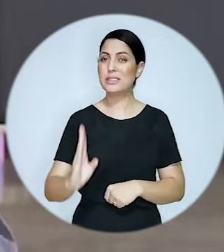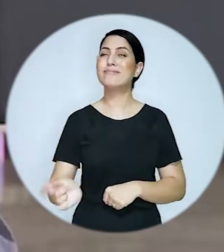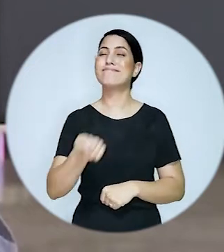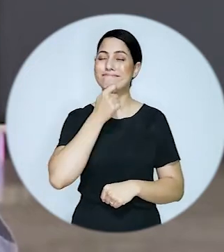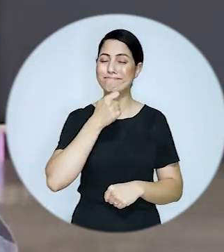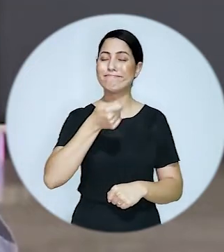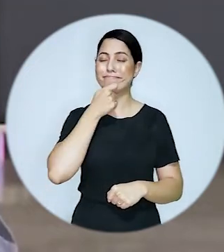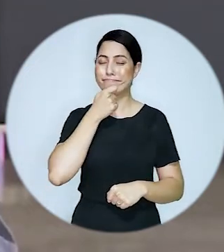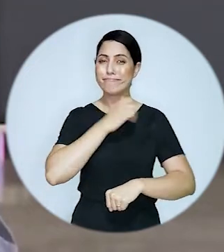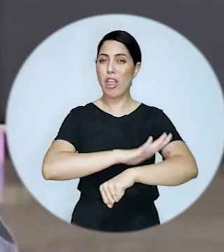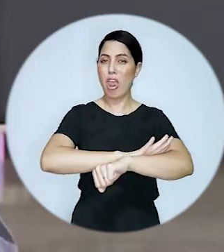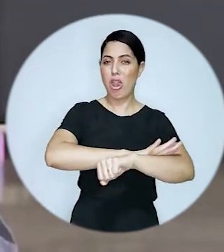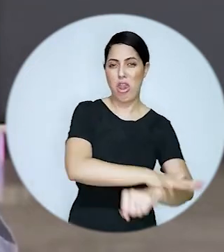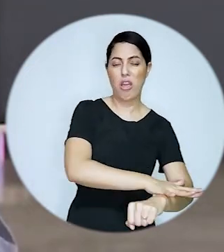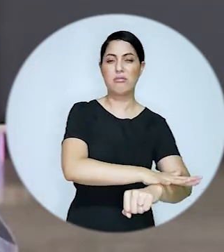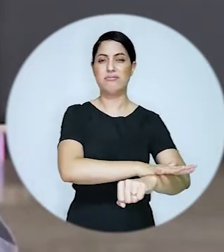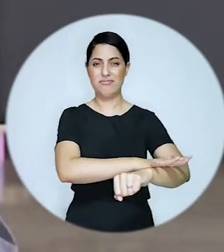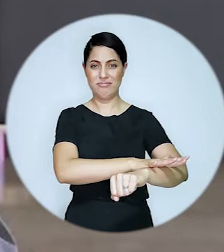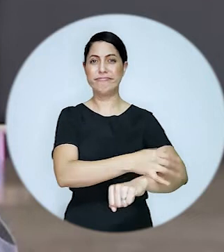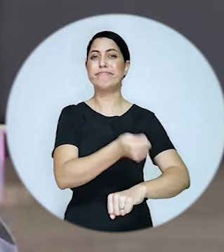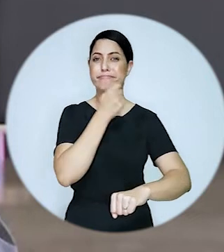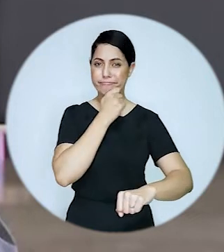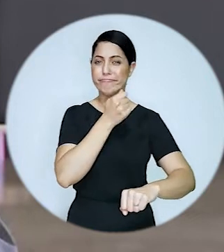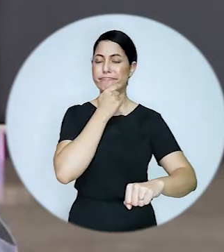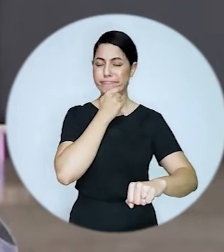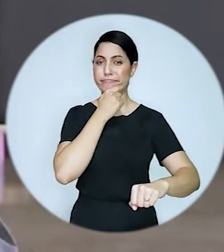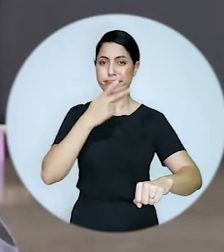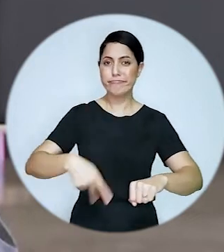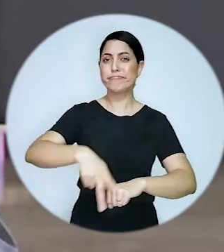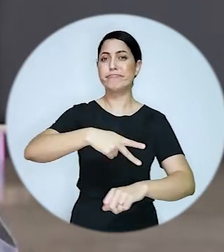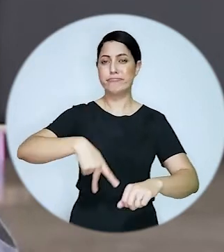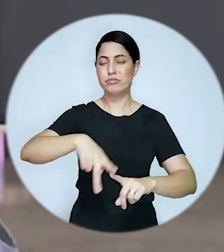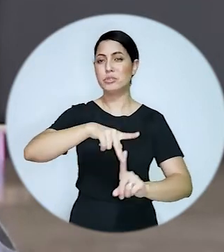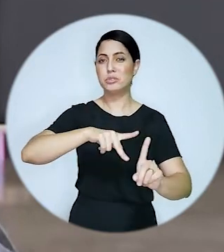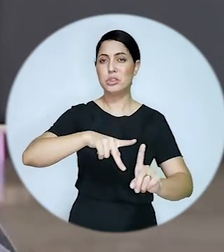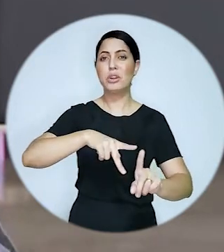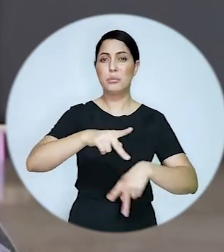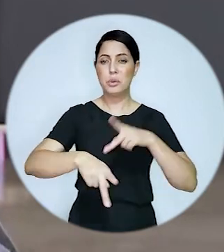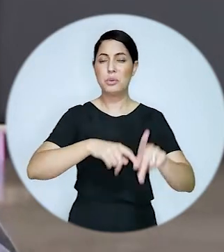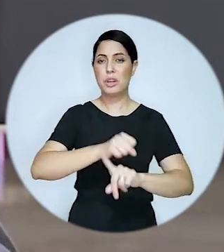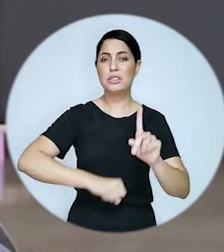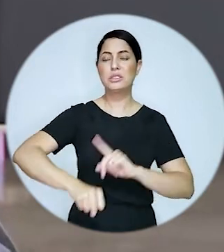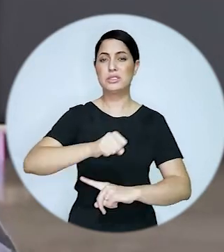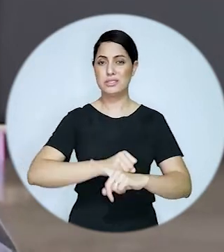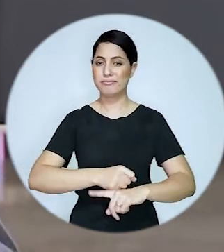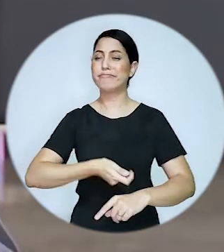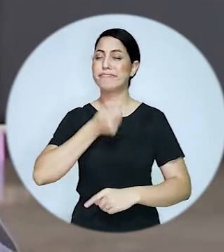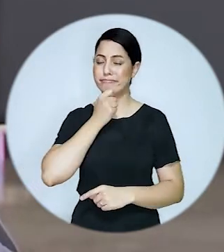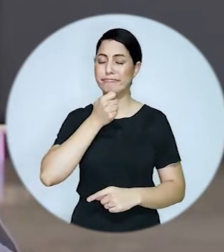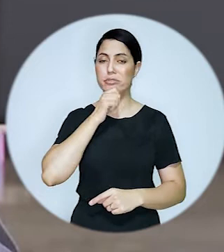ainda traga as marcas do racismo estrutural que permeia a nossa sociedade, nós,